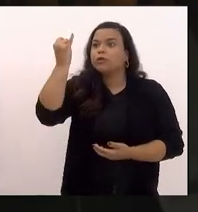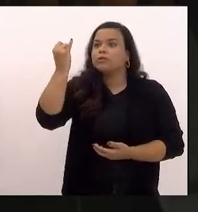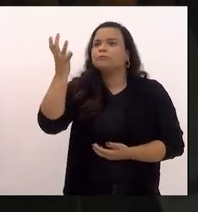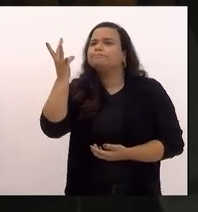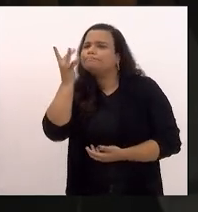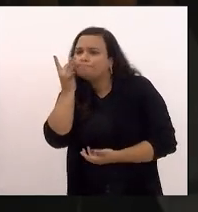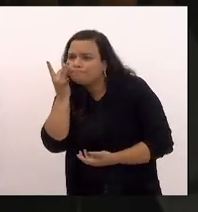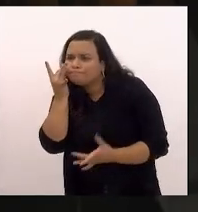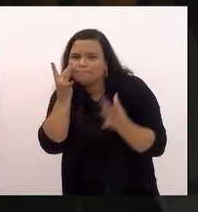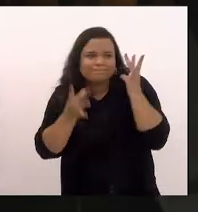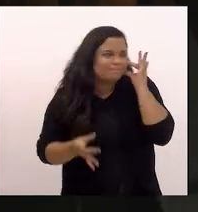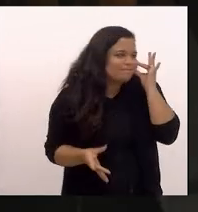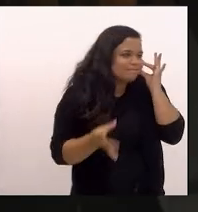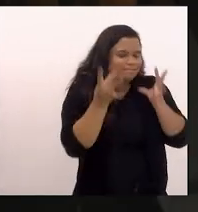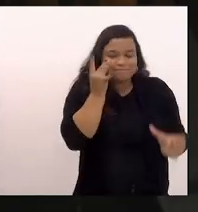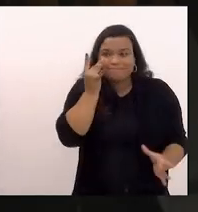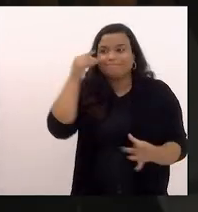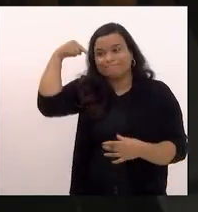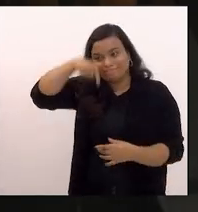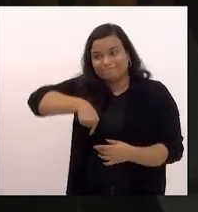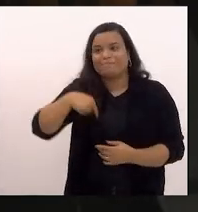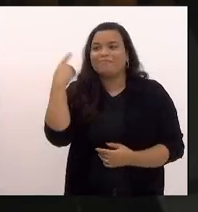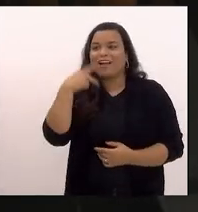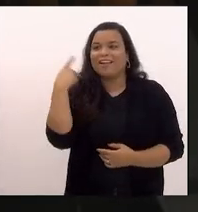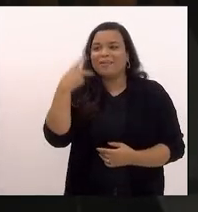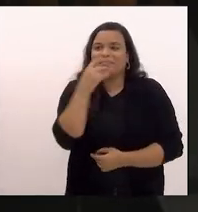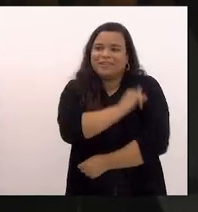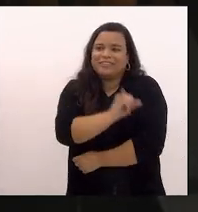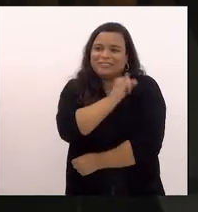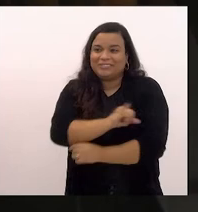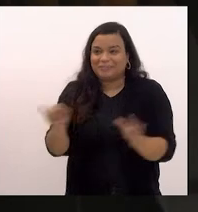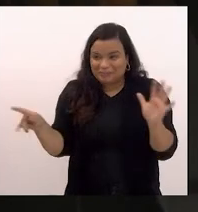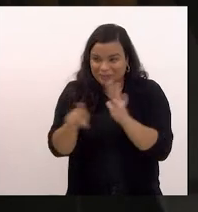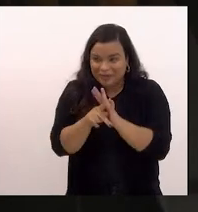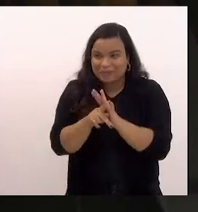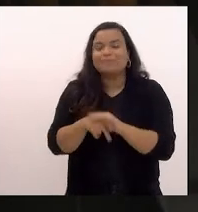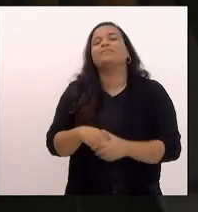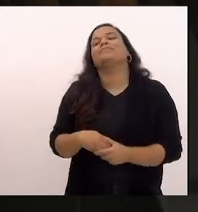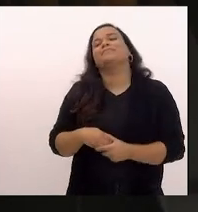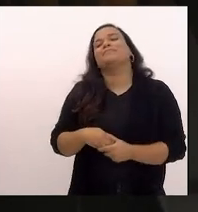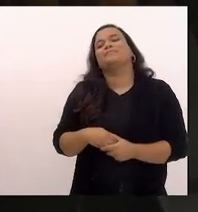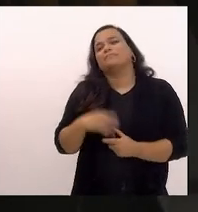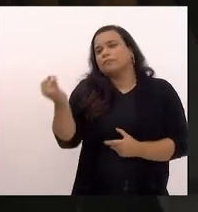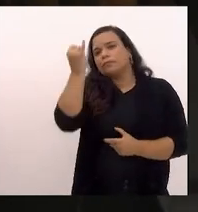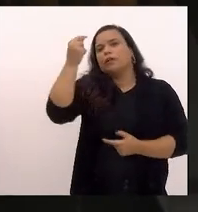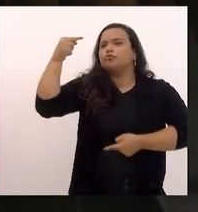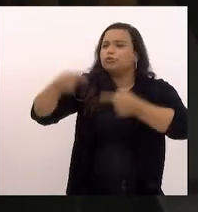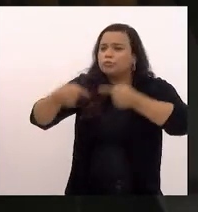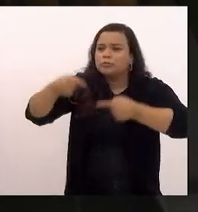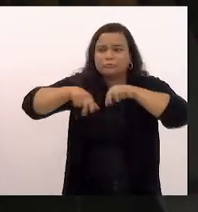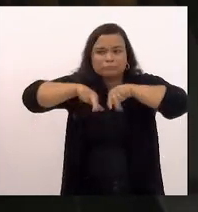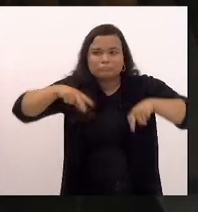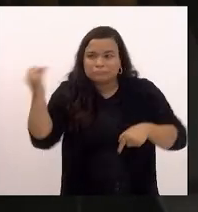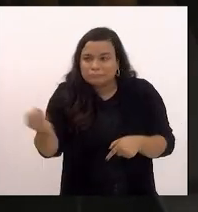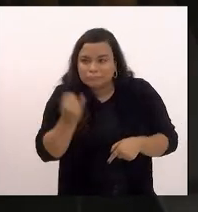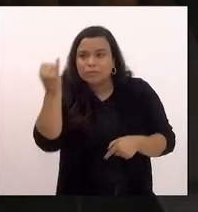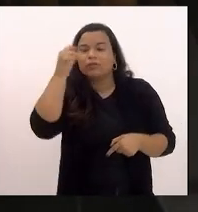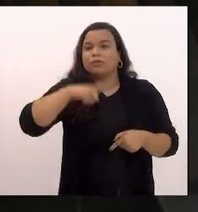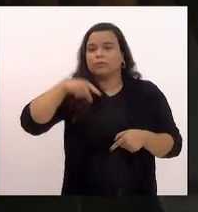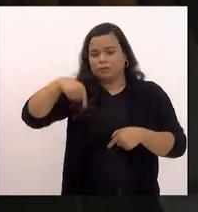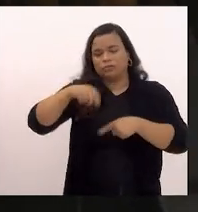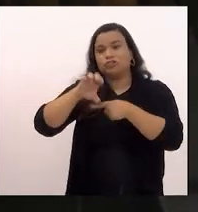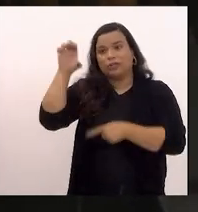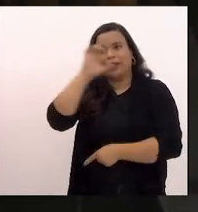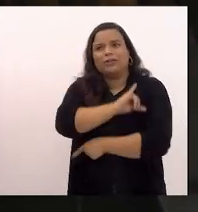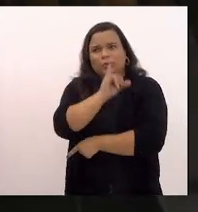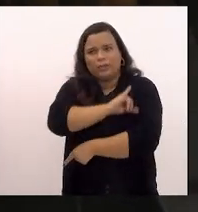presença física no parlamento fluminense indispensável para as discussões tão importantes que o estado do Rio de